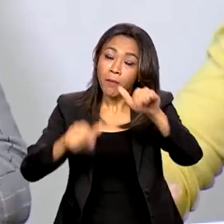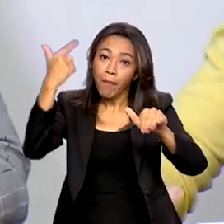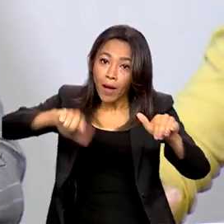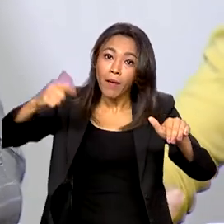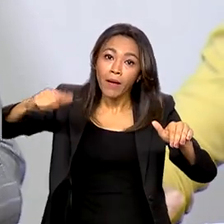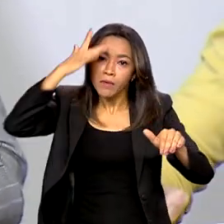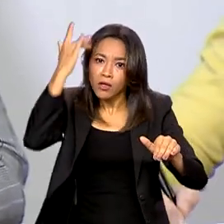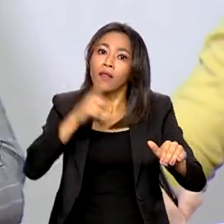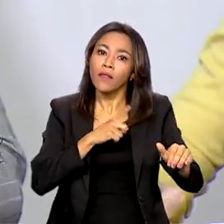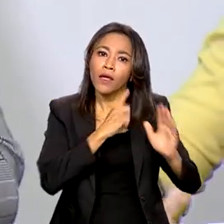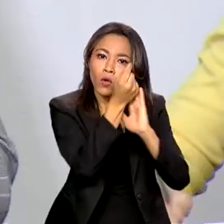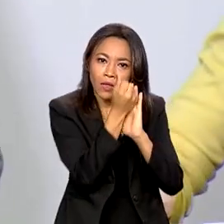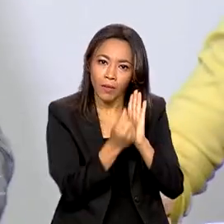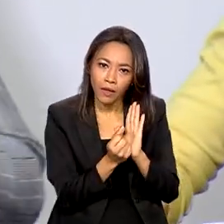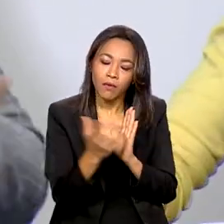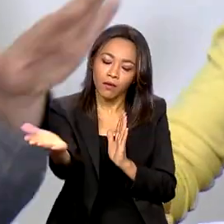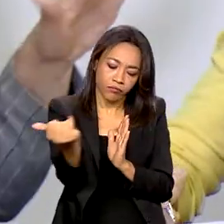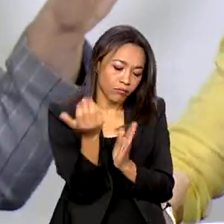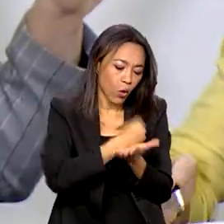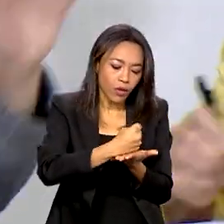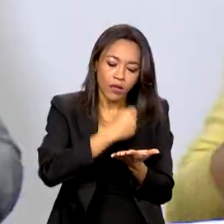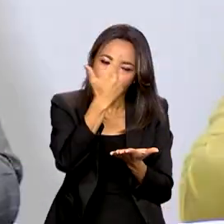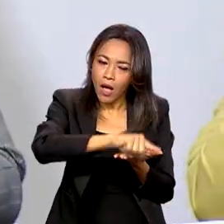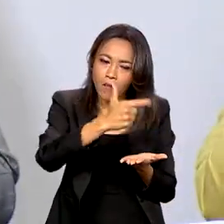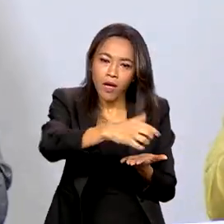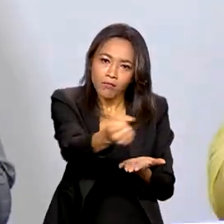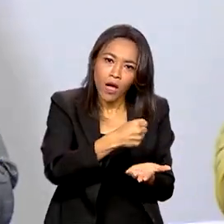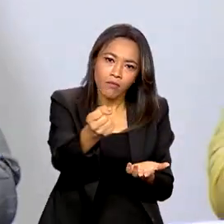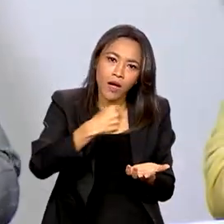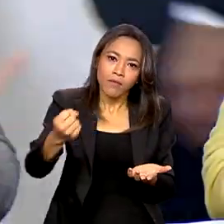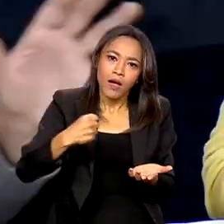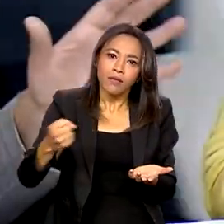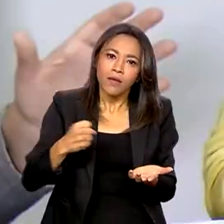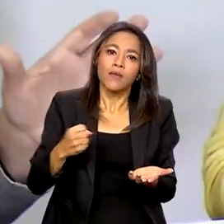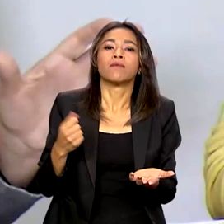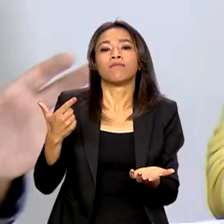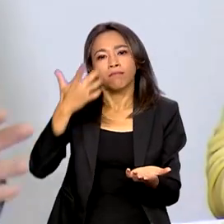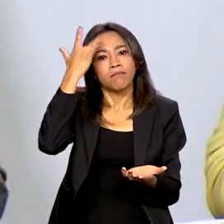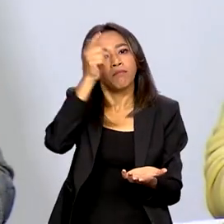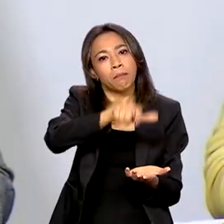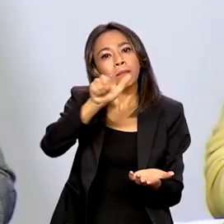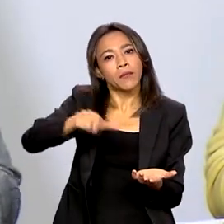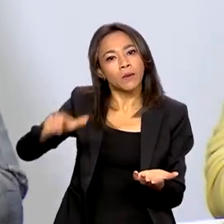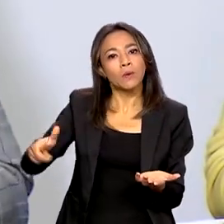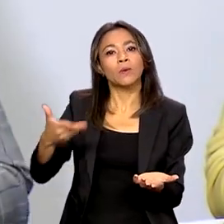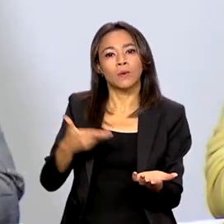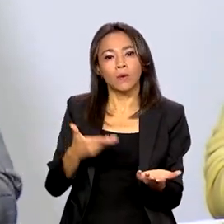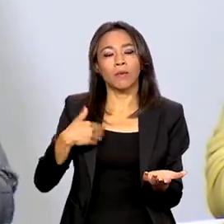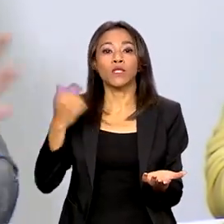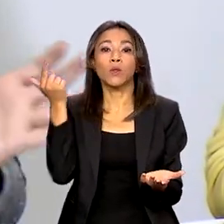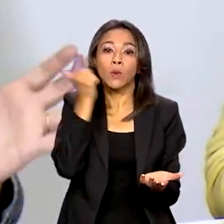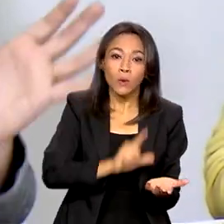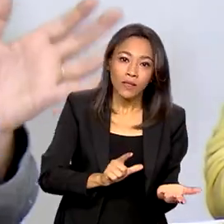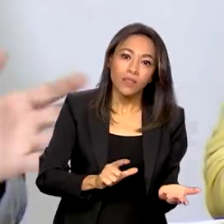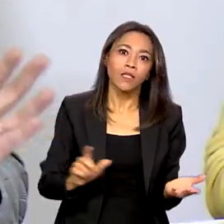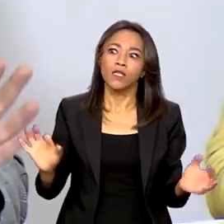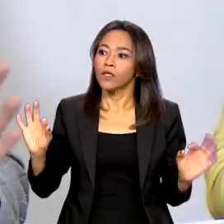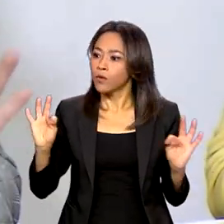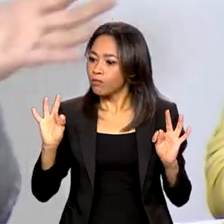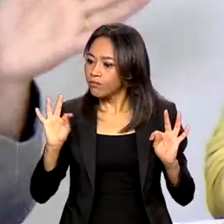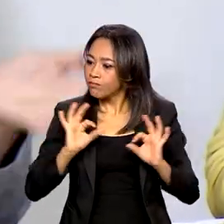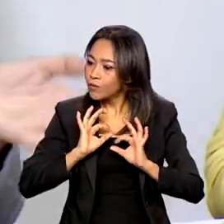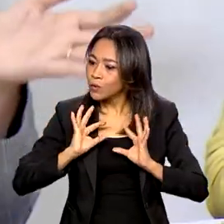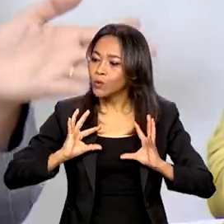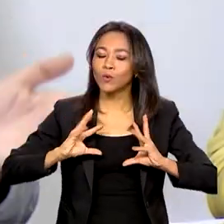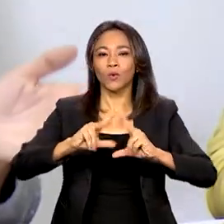orçamento, mas a estava priorizando esse ano o mais abrangente possível em termos de órgãos para conseguir todo mundo melhorar um